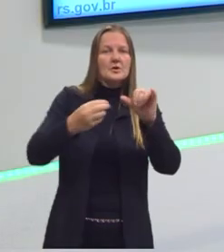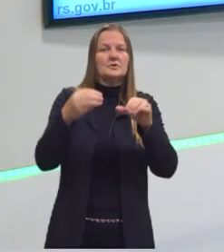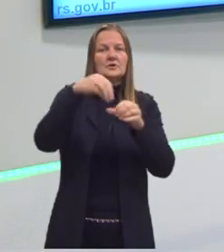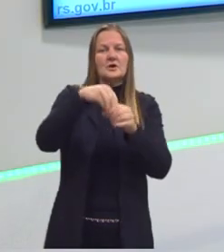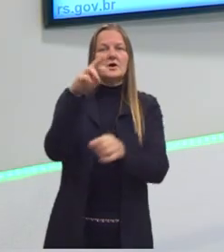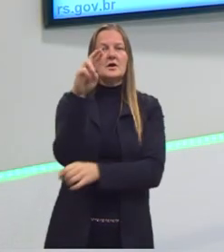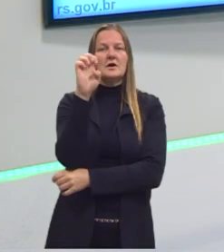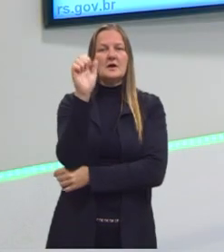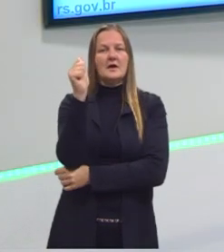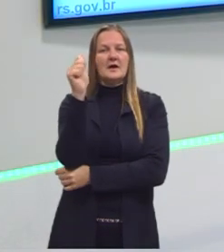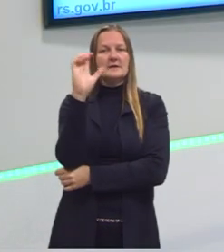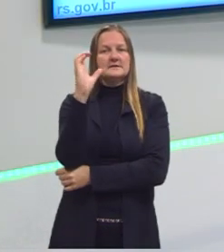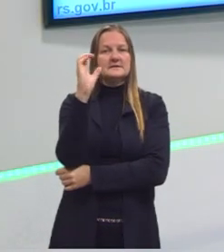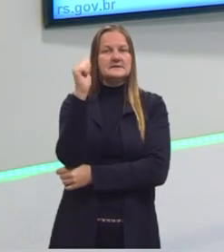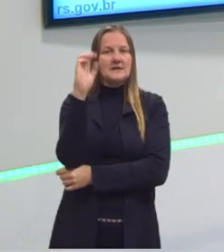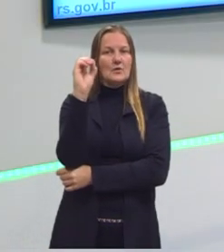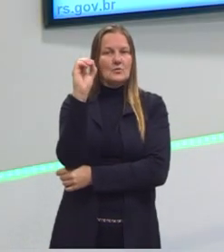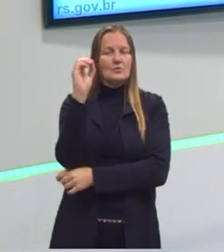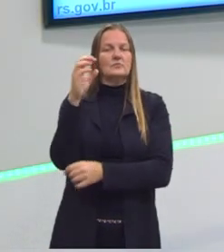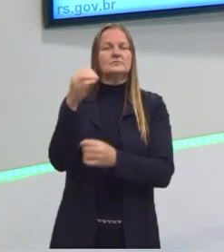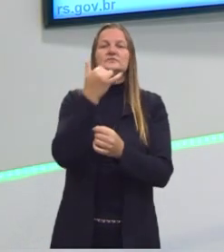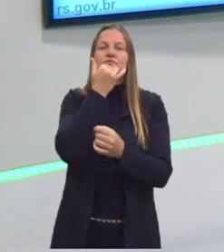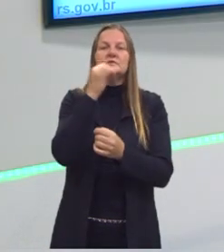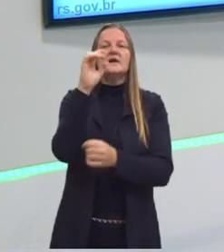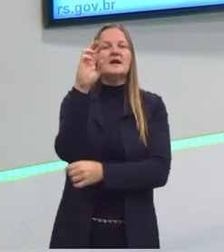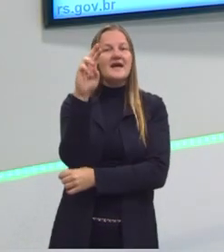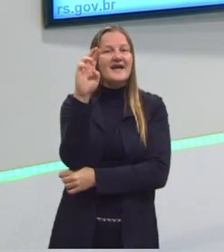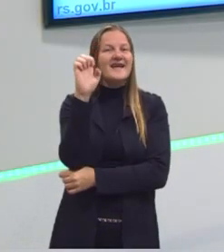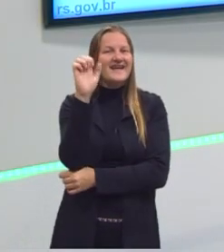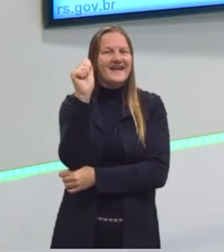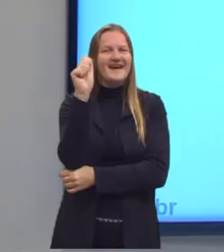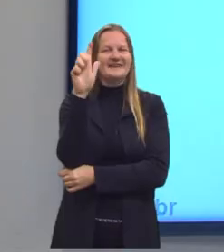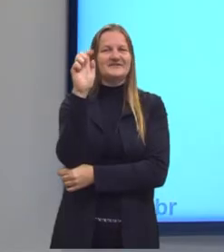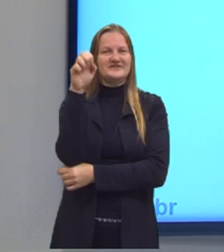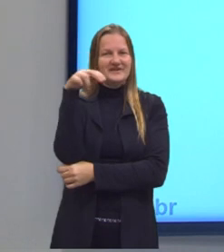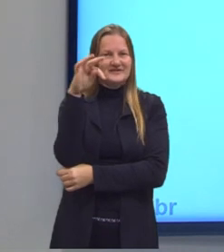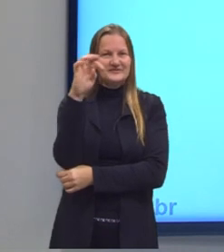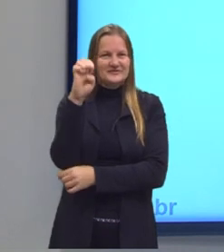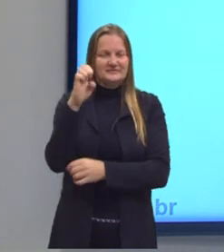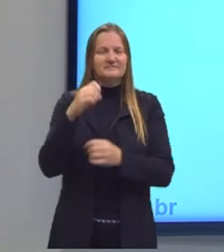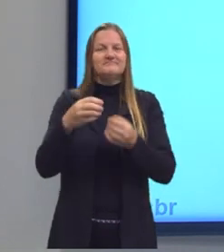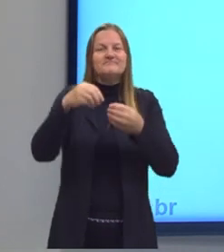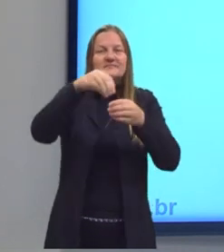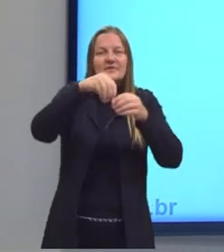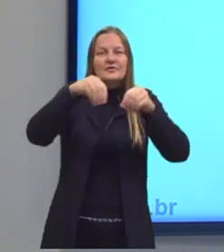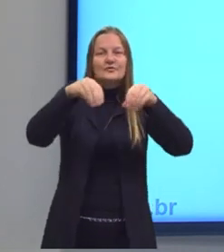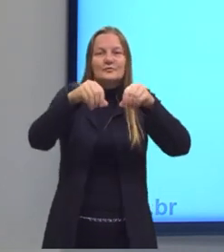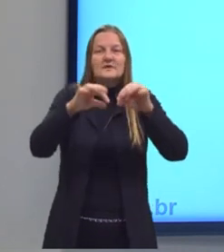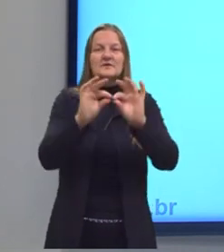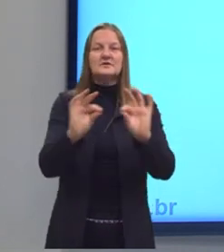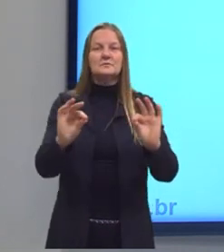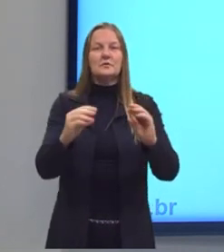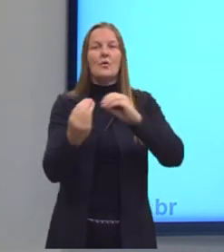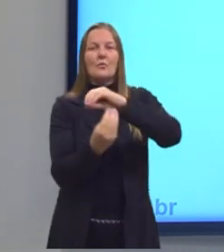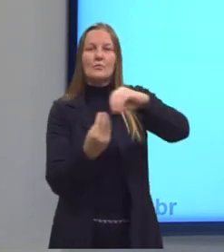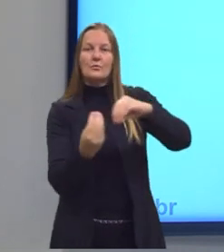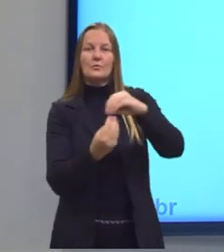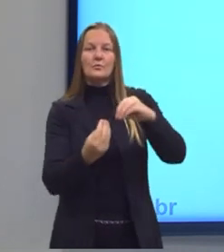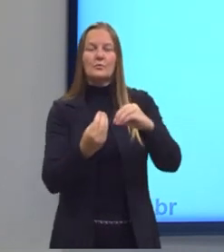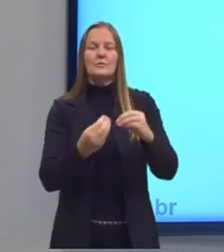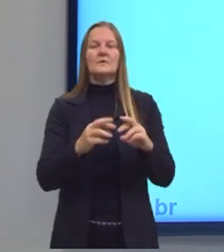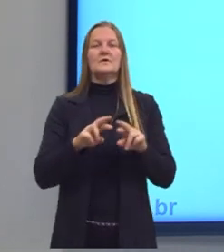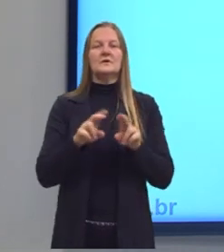dois ou mais reagentes, a presença ou não de substâncias simples e compostas.